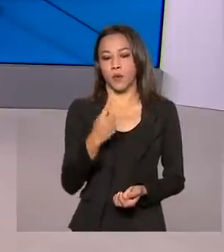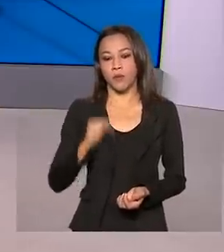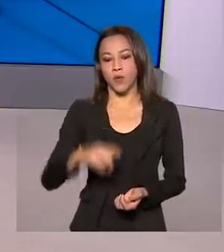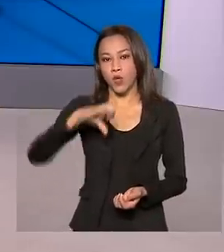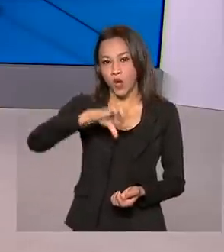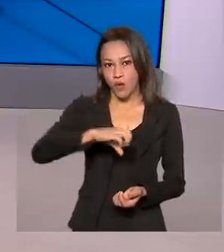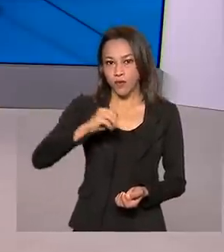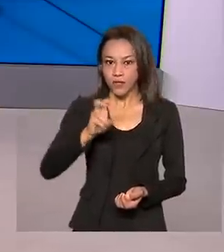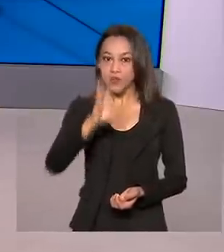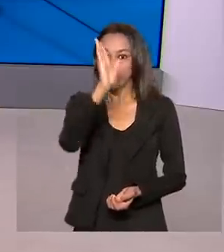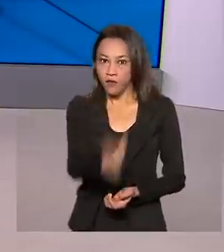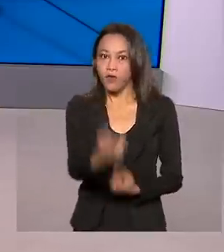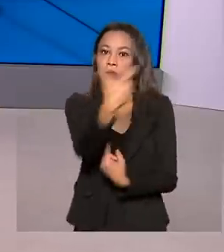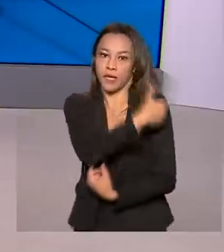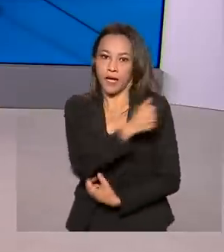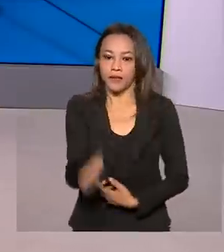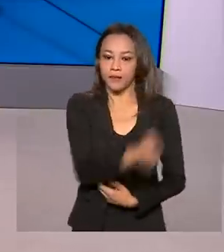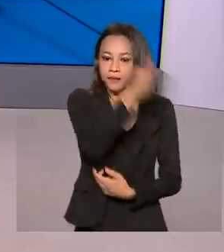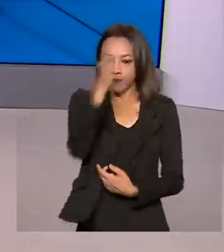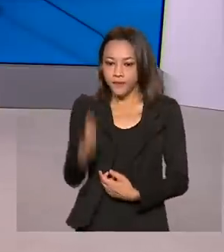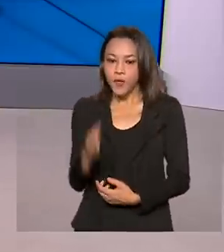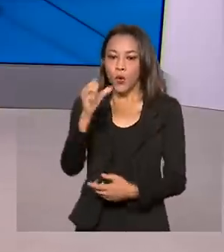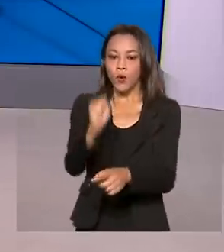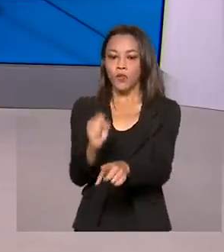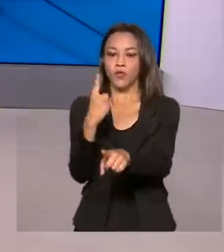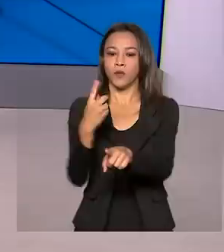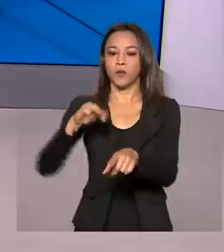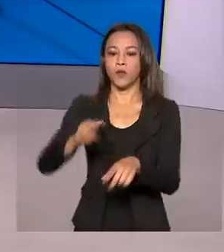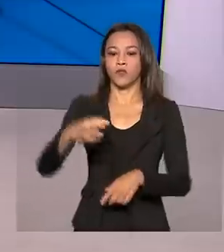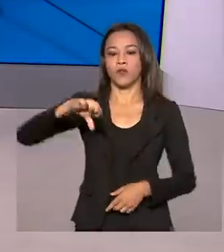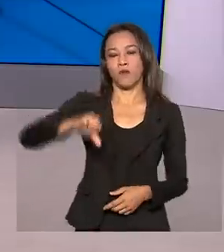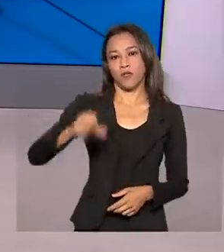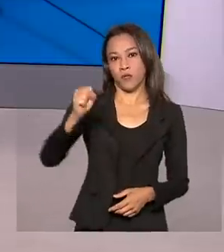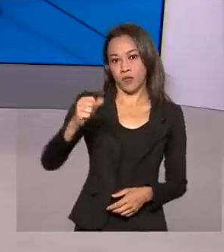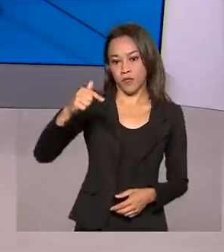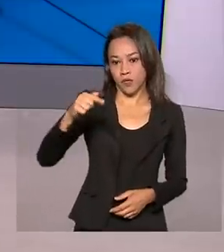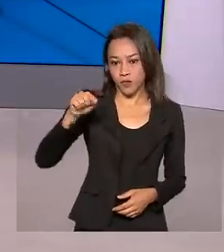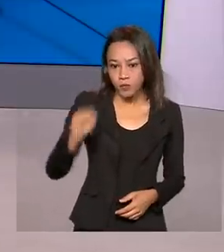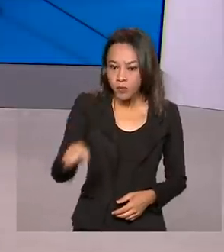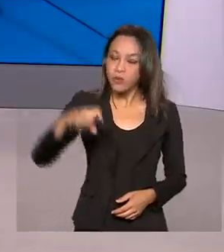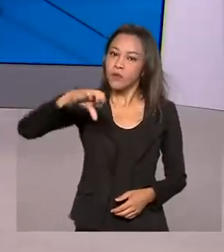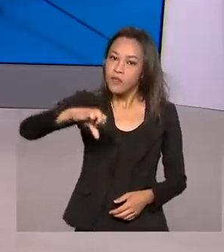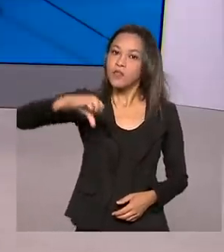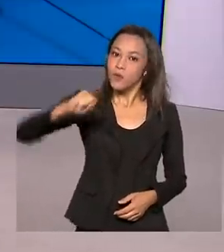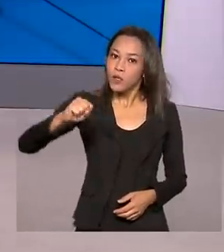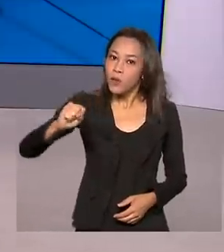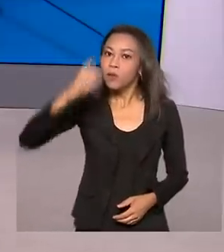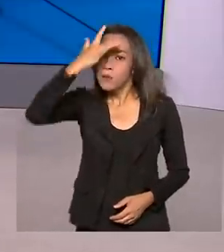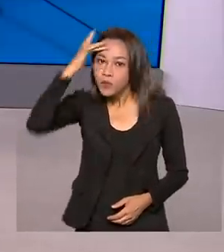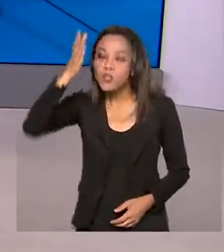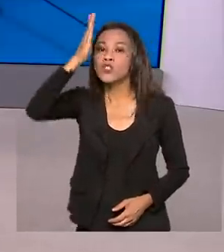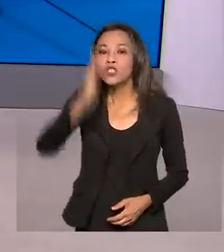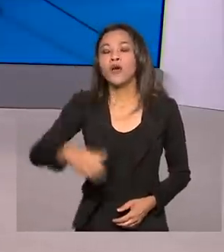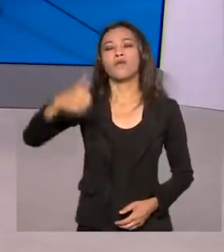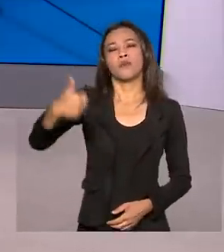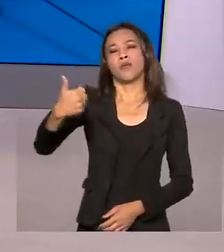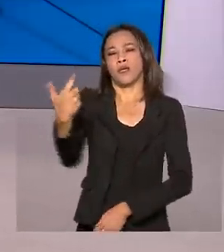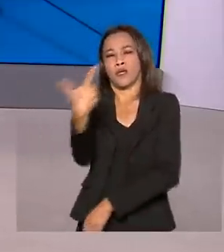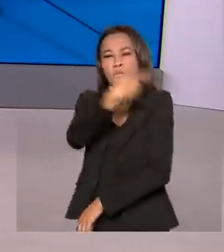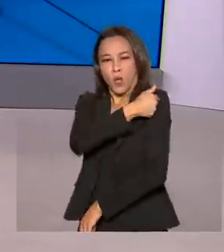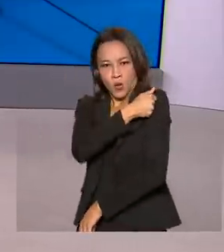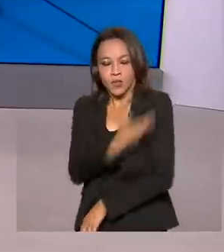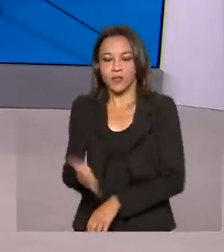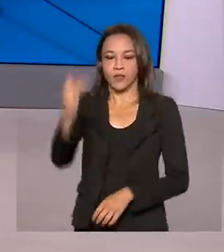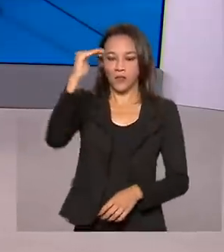905 foram aplicadas. 81 milhões, 987 mil, 988 pessoas tomaram a primeira dose da